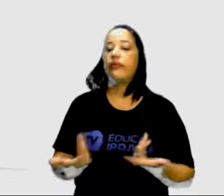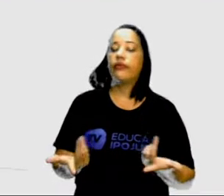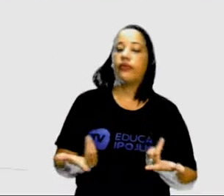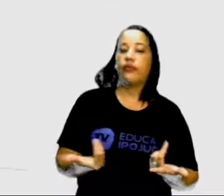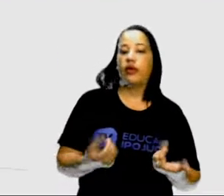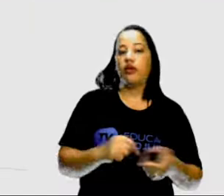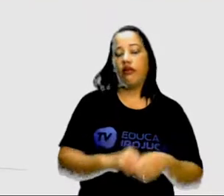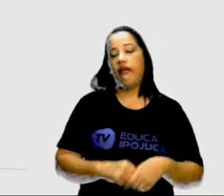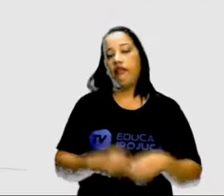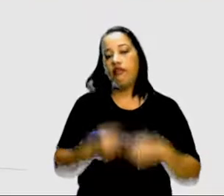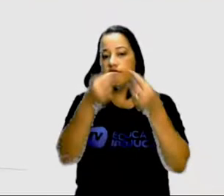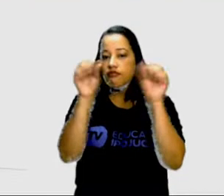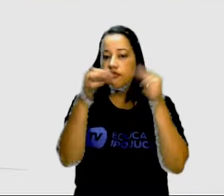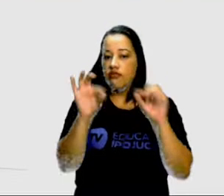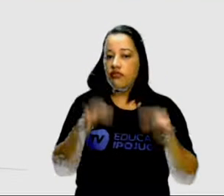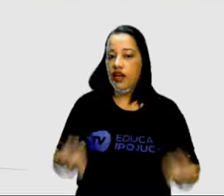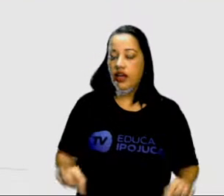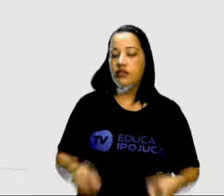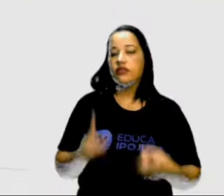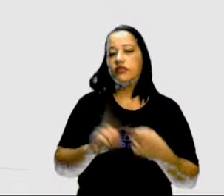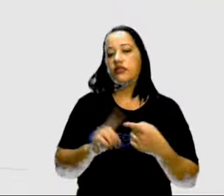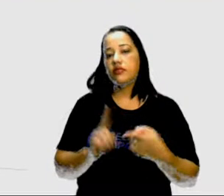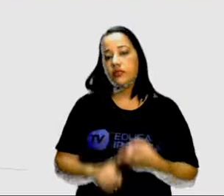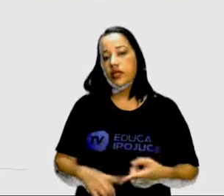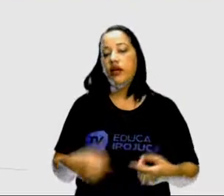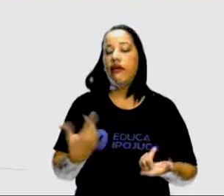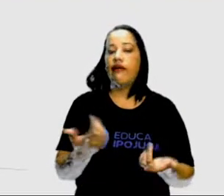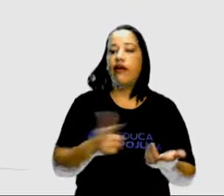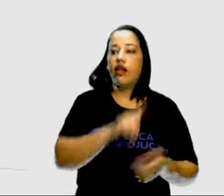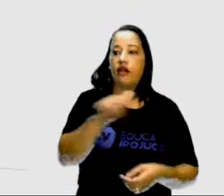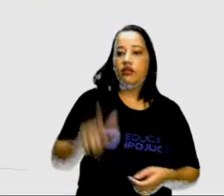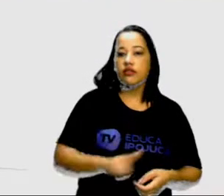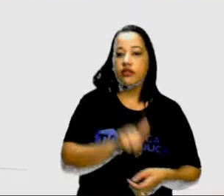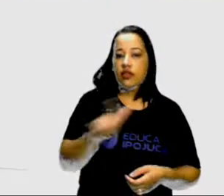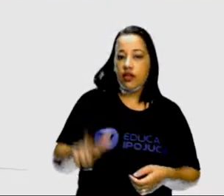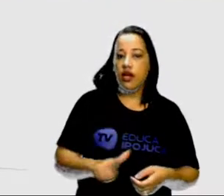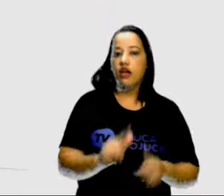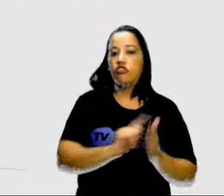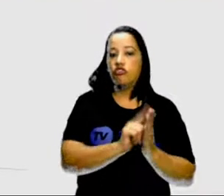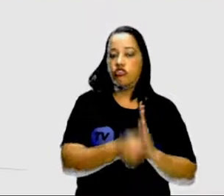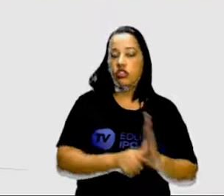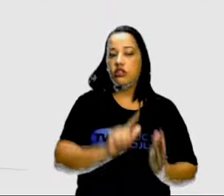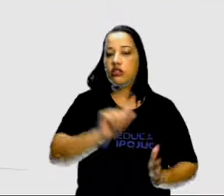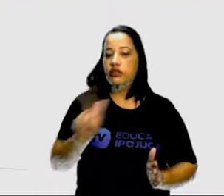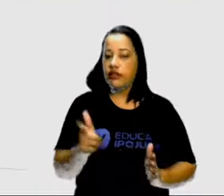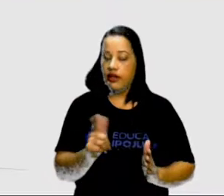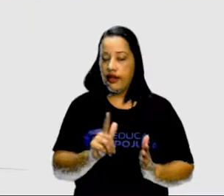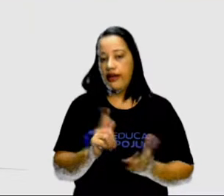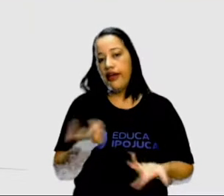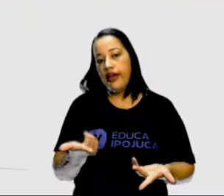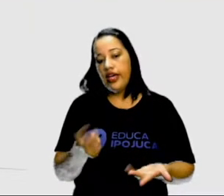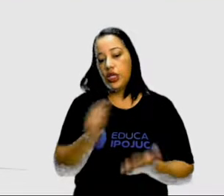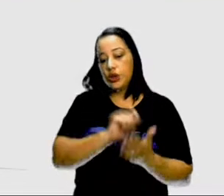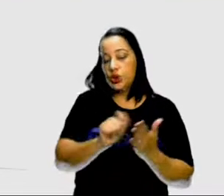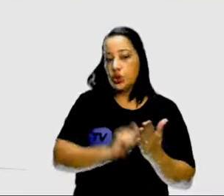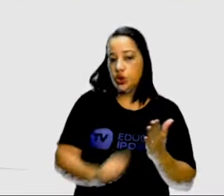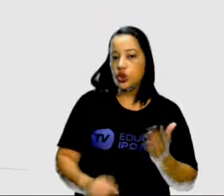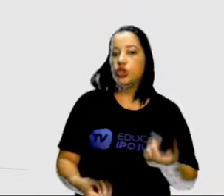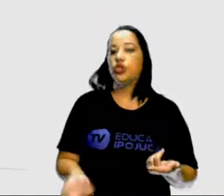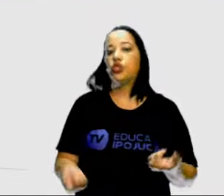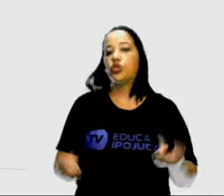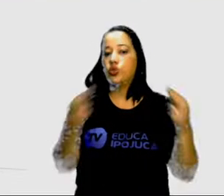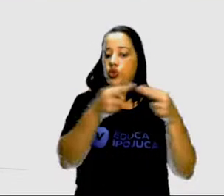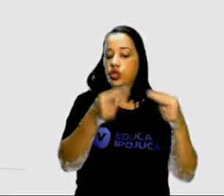um gênero literário popular escrito, frequentemente na forma rimada, originado em